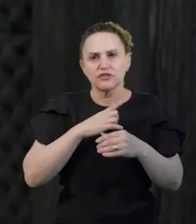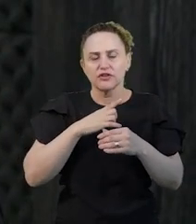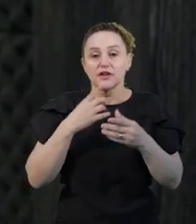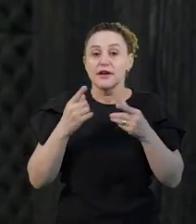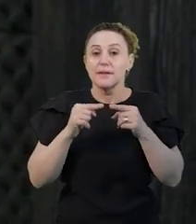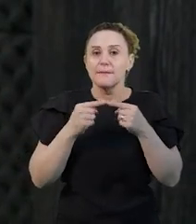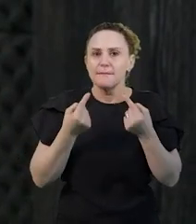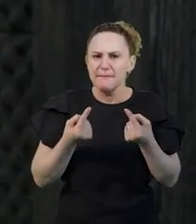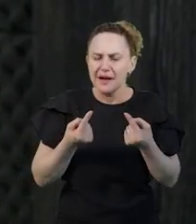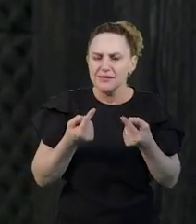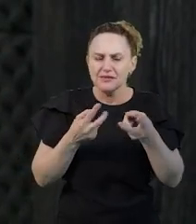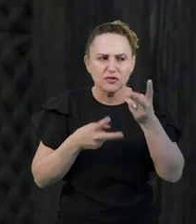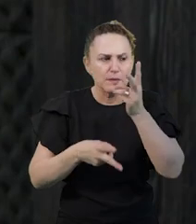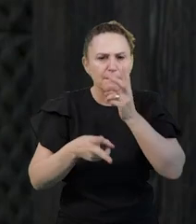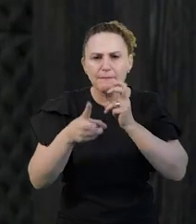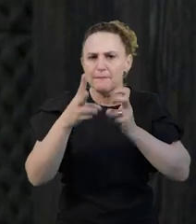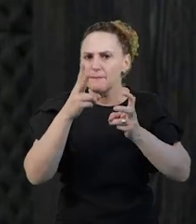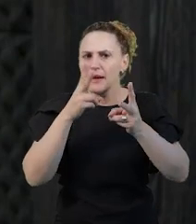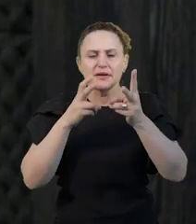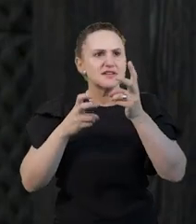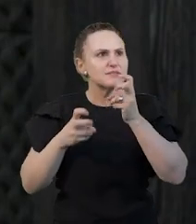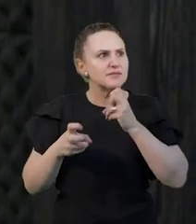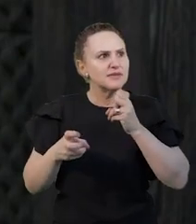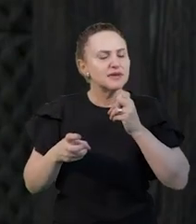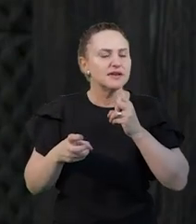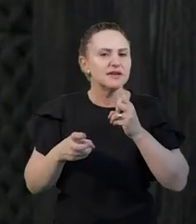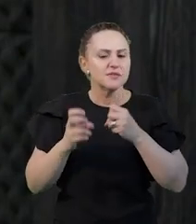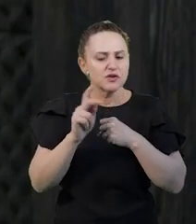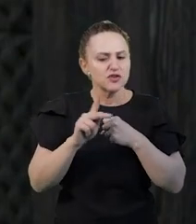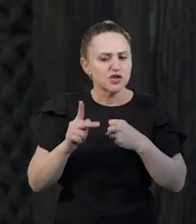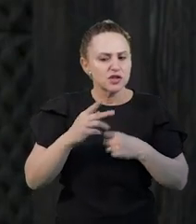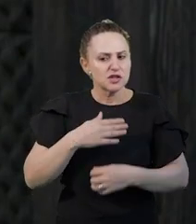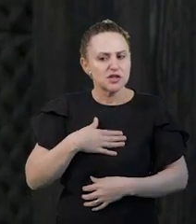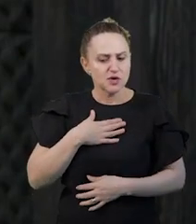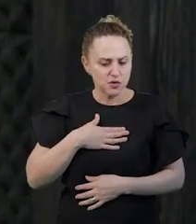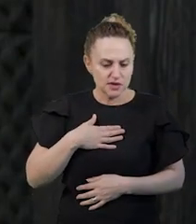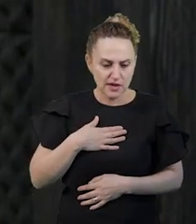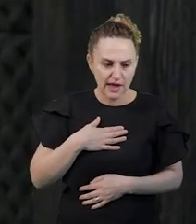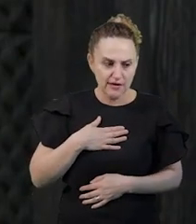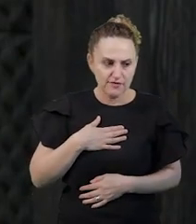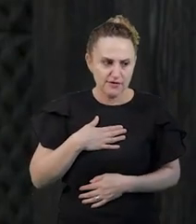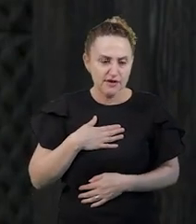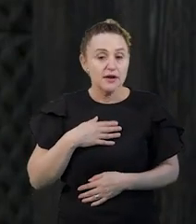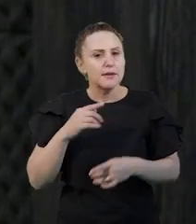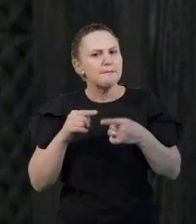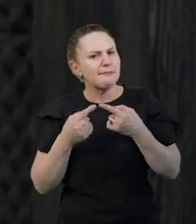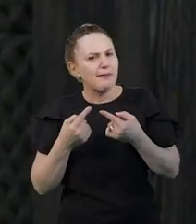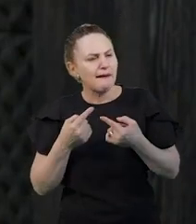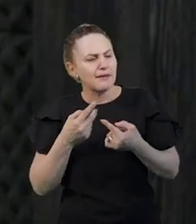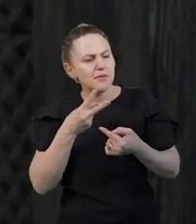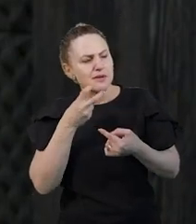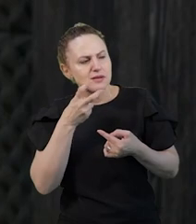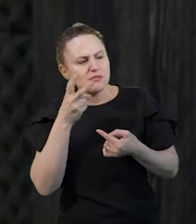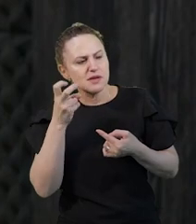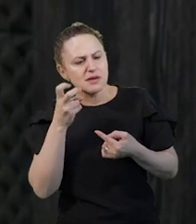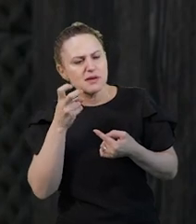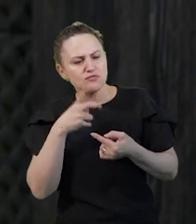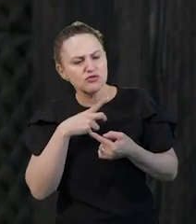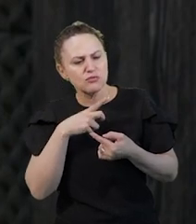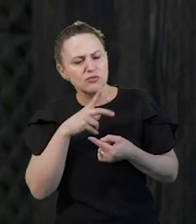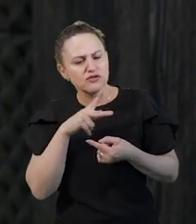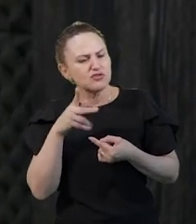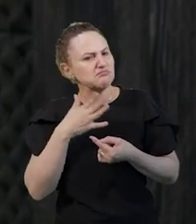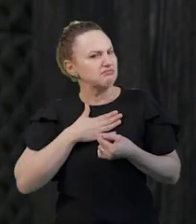observando que muitos professores gostavam do tema, mas também tinha muitos que não gostavam do tema. E eu comecei a perceber assim,